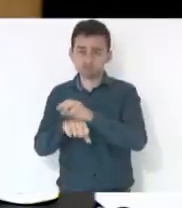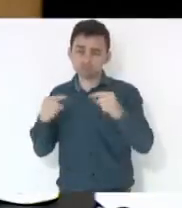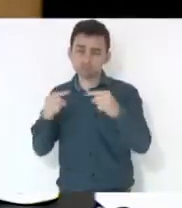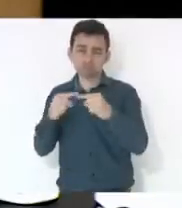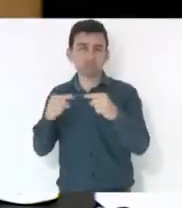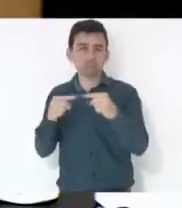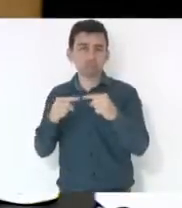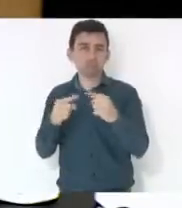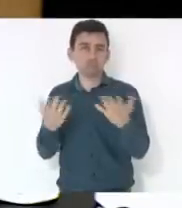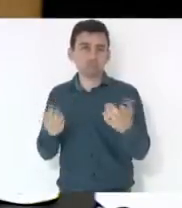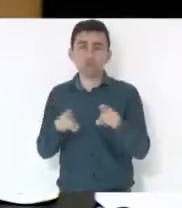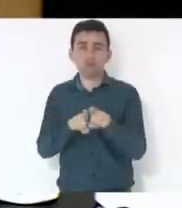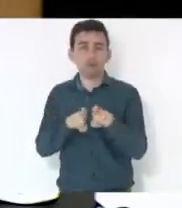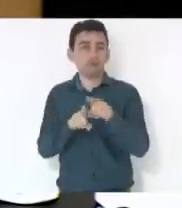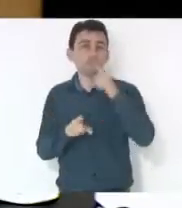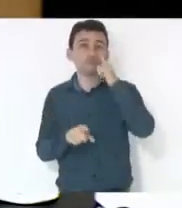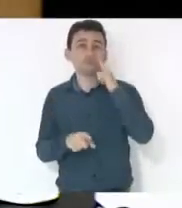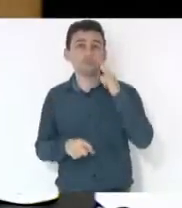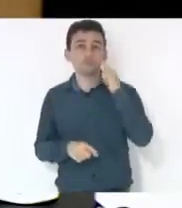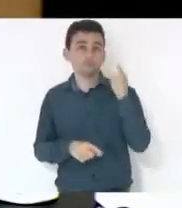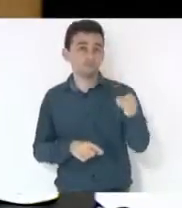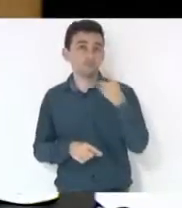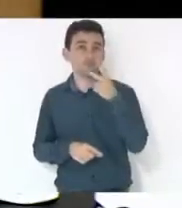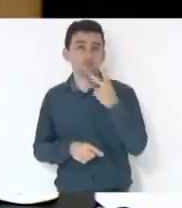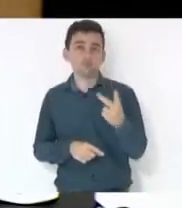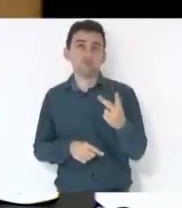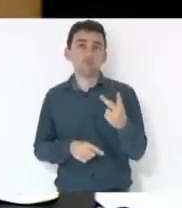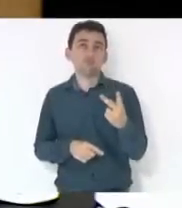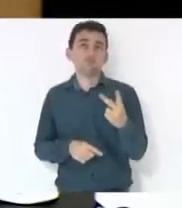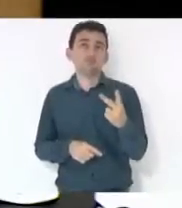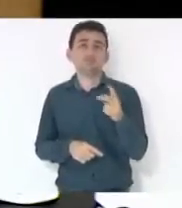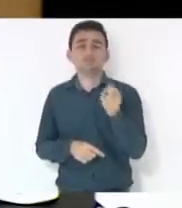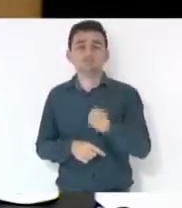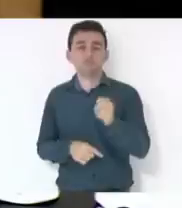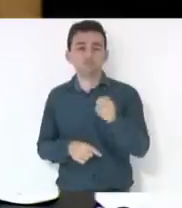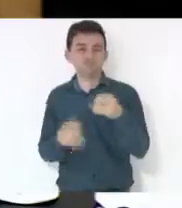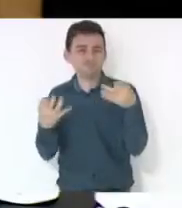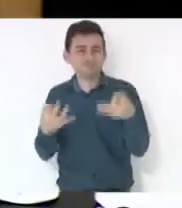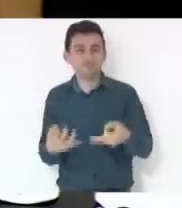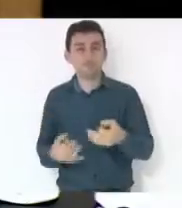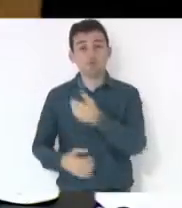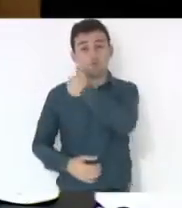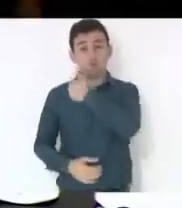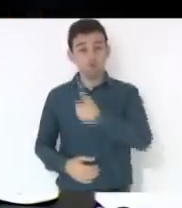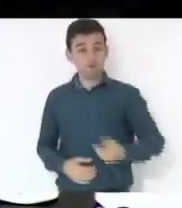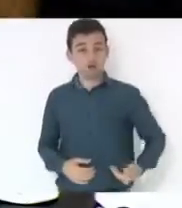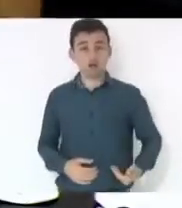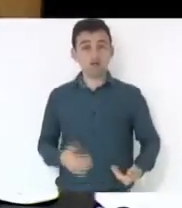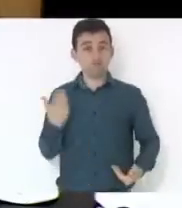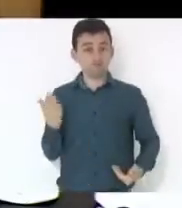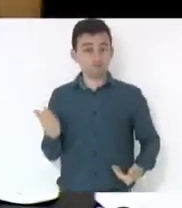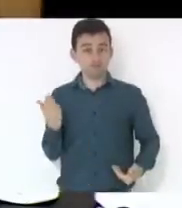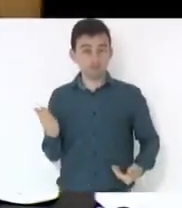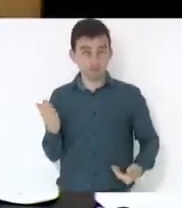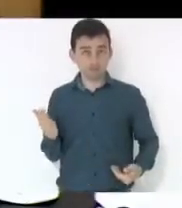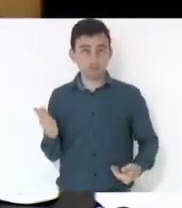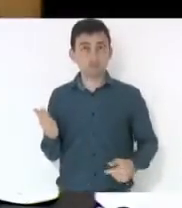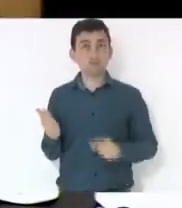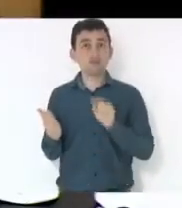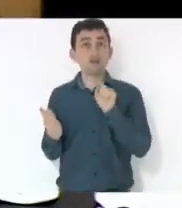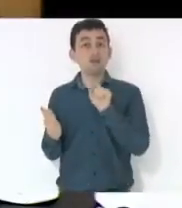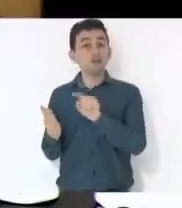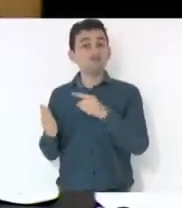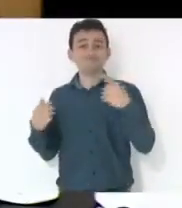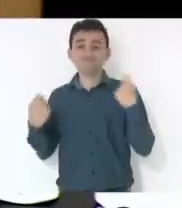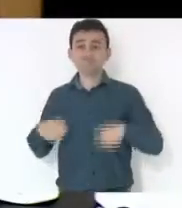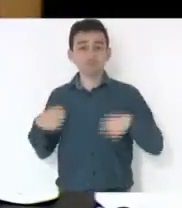fala do deputado Jalcio Mirizio que falou que, e é exatamente isso, o governo, deputado Silvio, tinha que